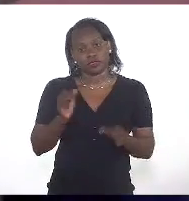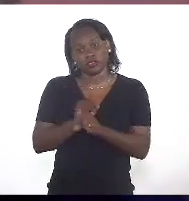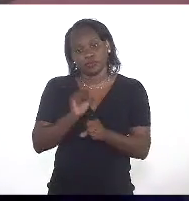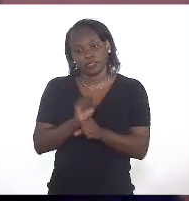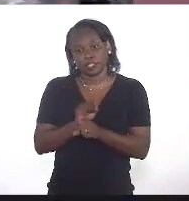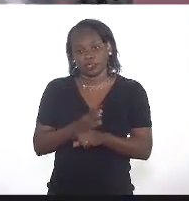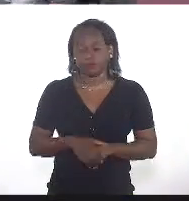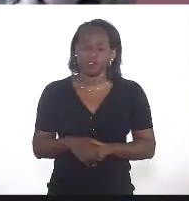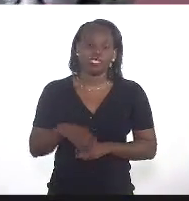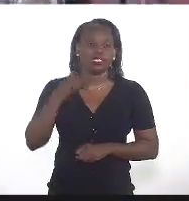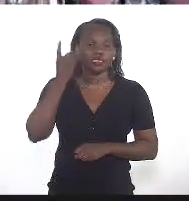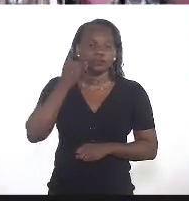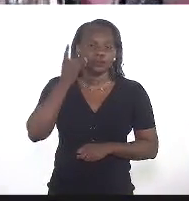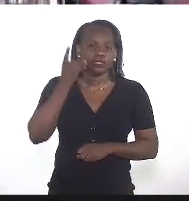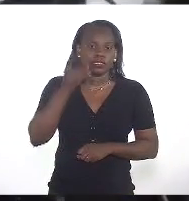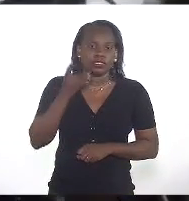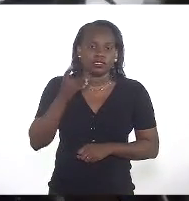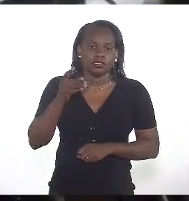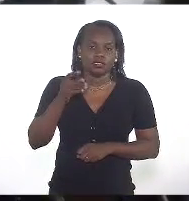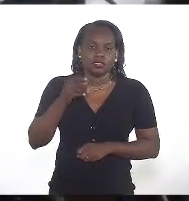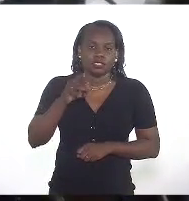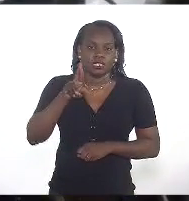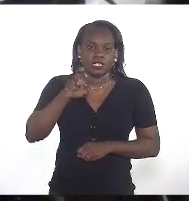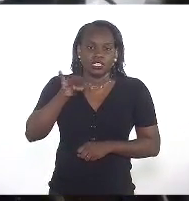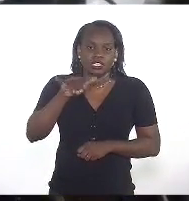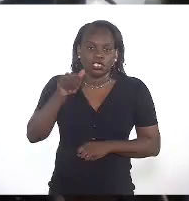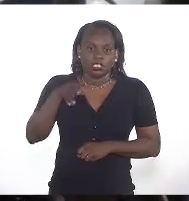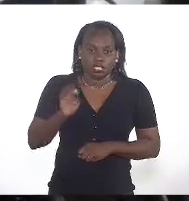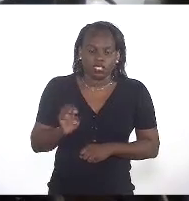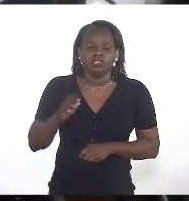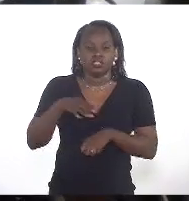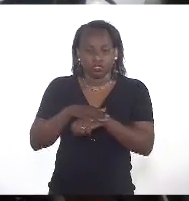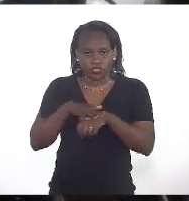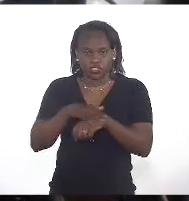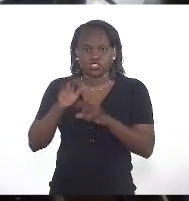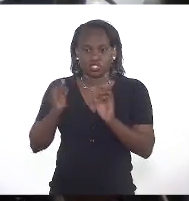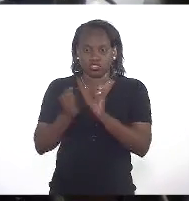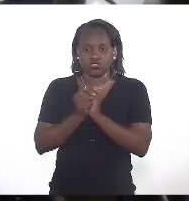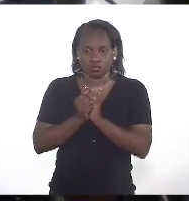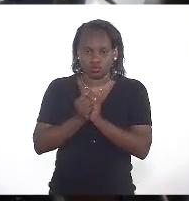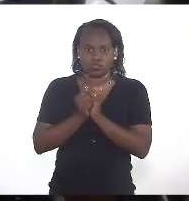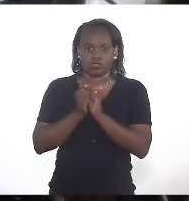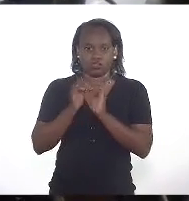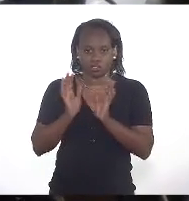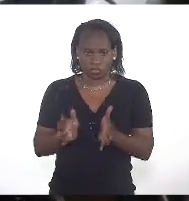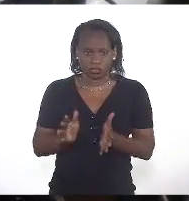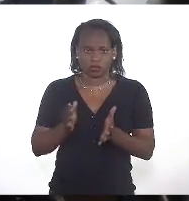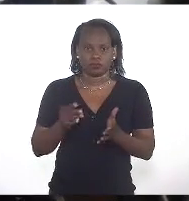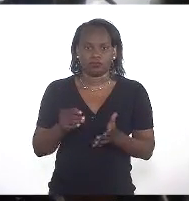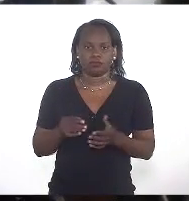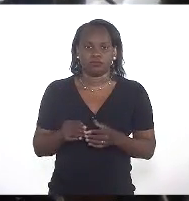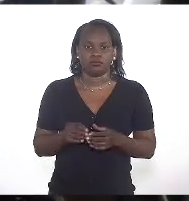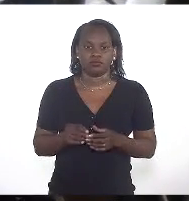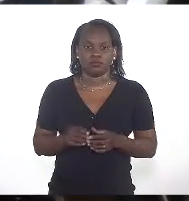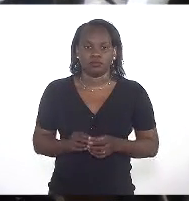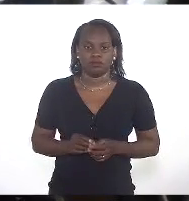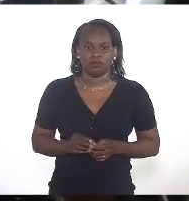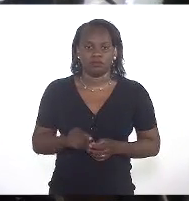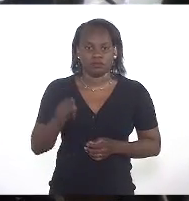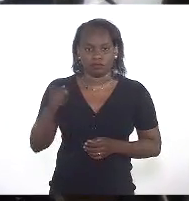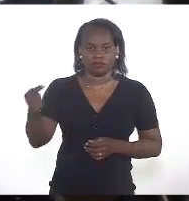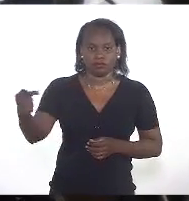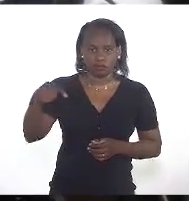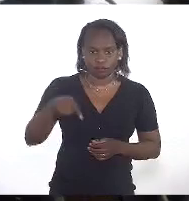Deputada enfermeira, eu pedi, nós falamos, estivemos juntos, recebi lá, com V.